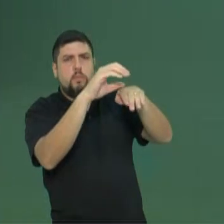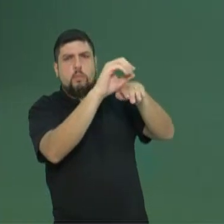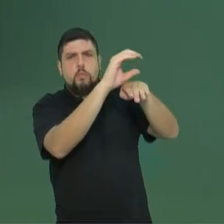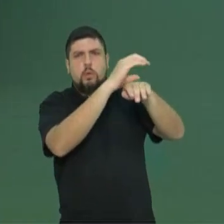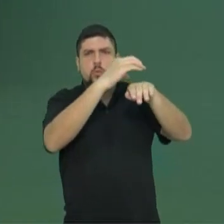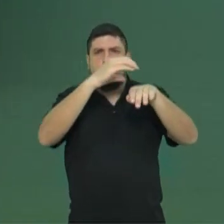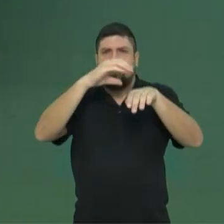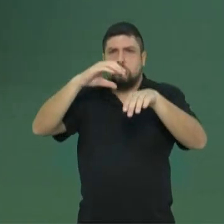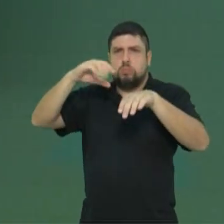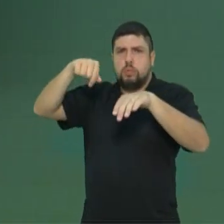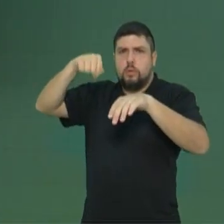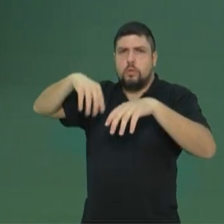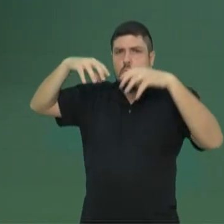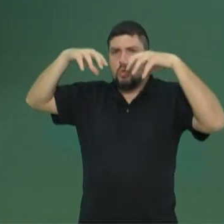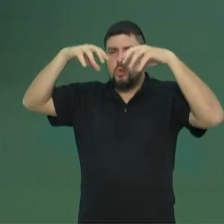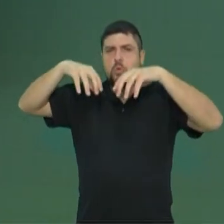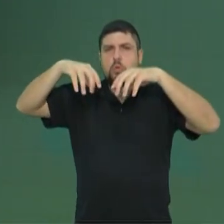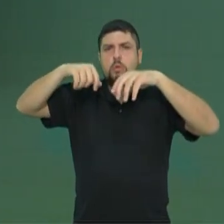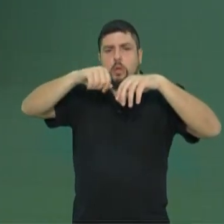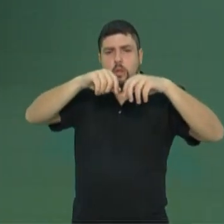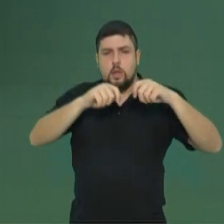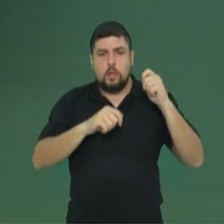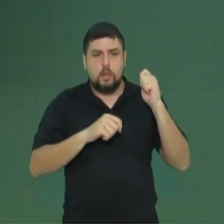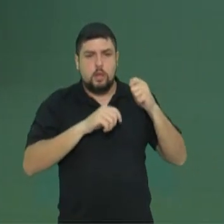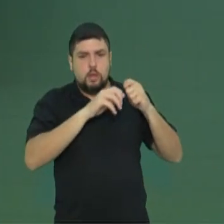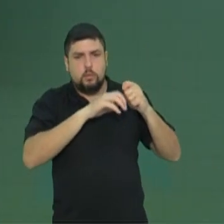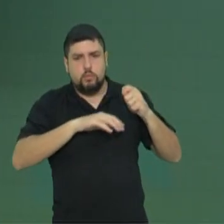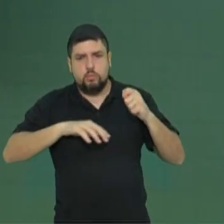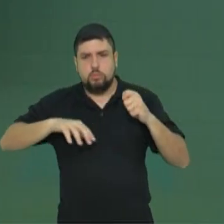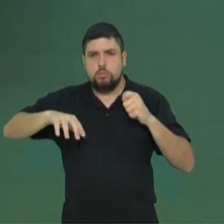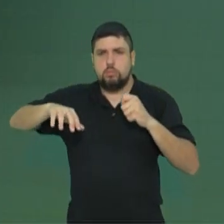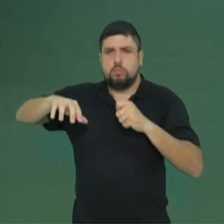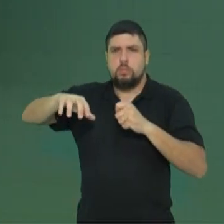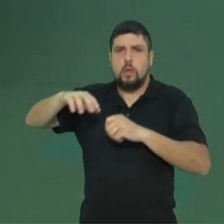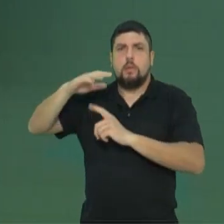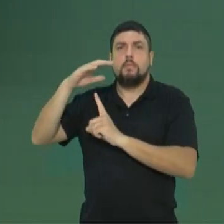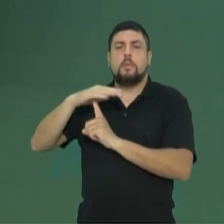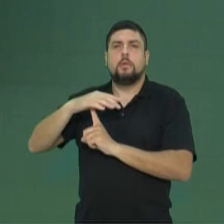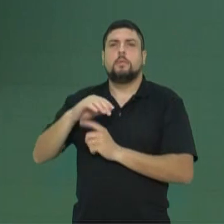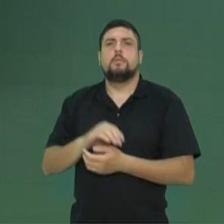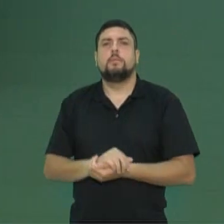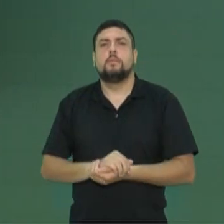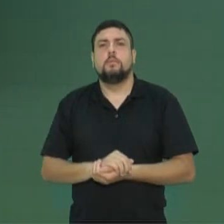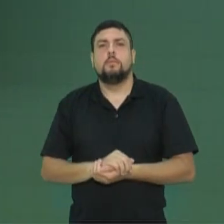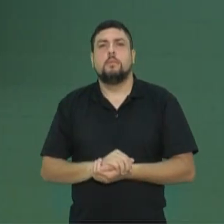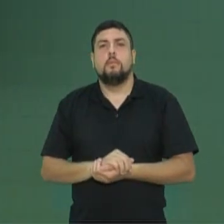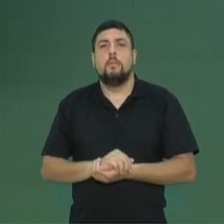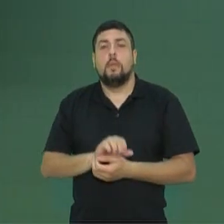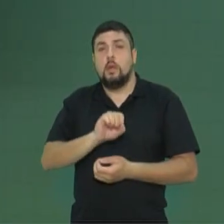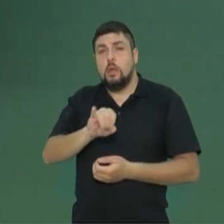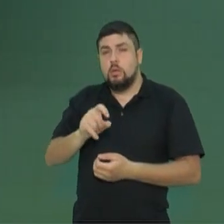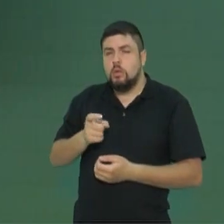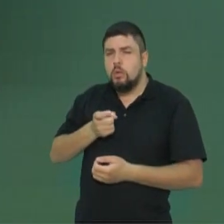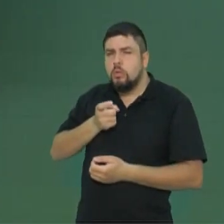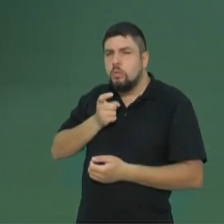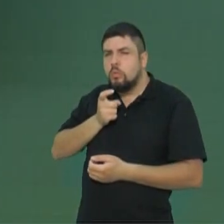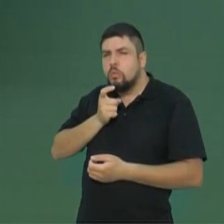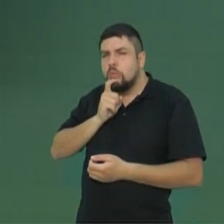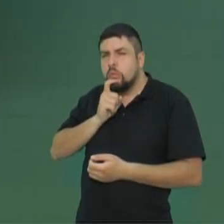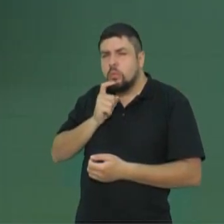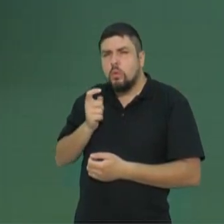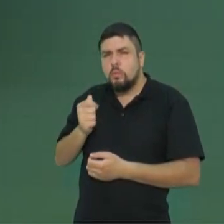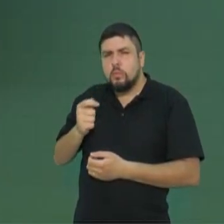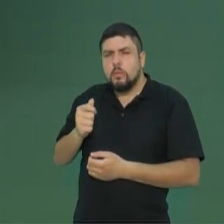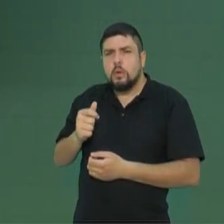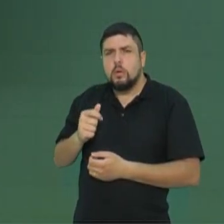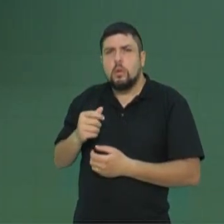chovendo na Argentina, até chegar no Paraná. Se essa onda de frio é menor, a chuva se concentra no